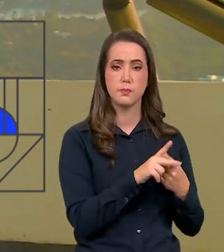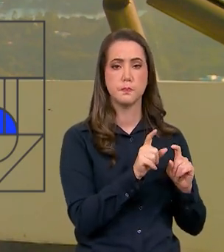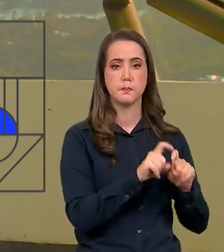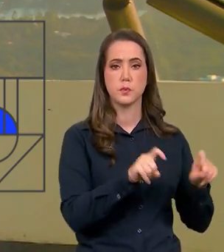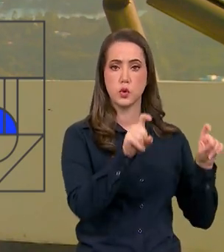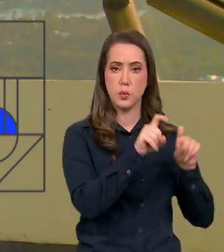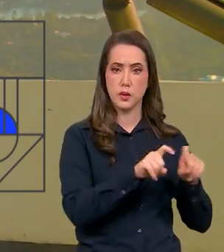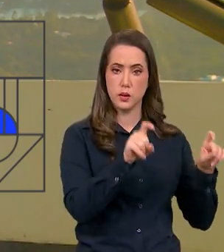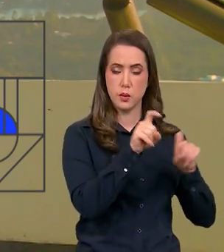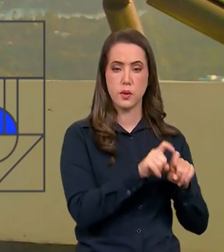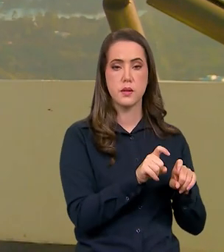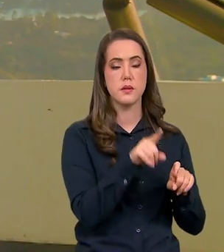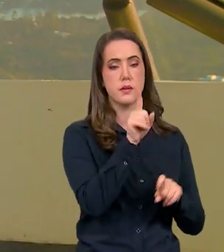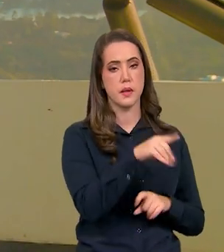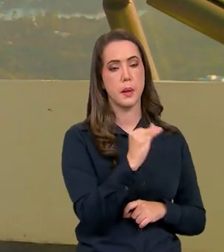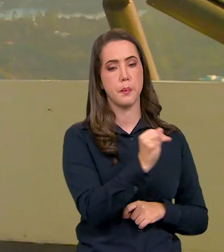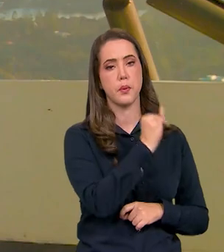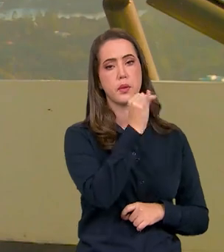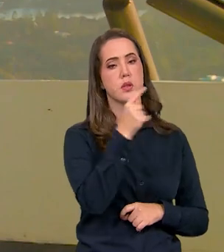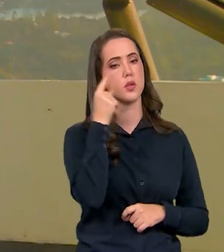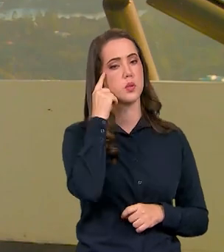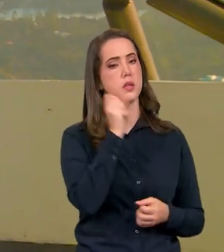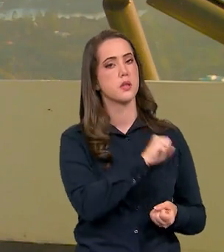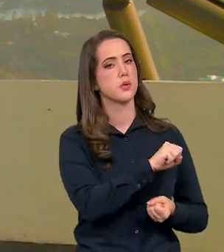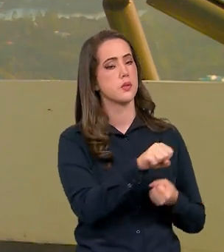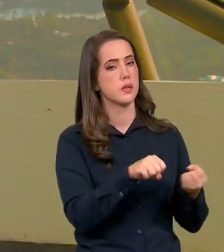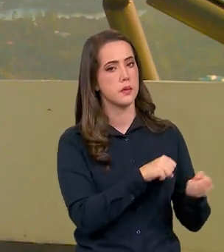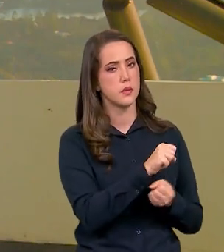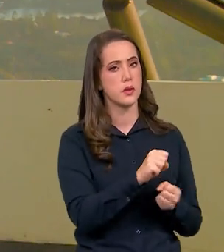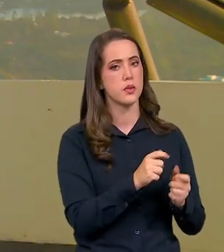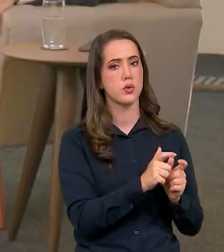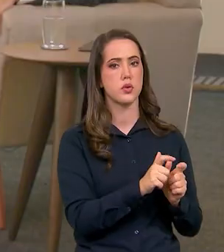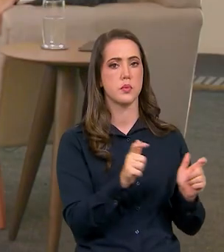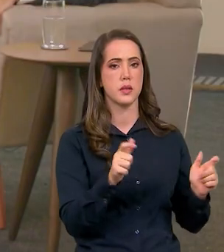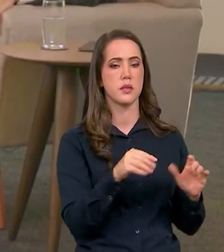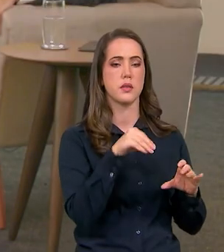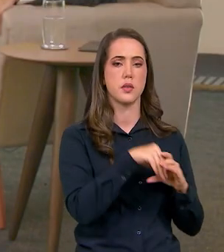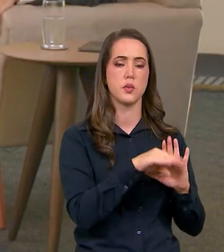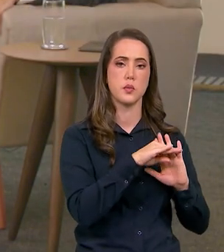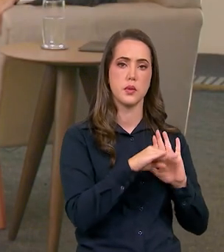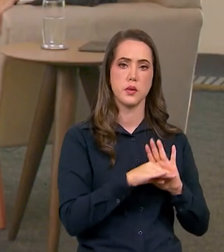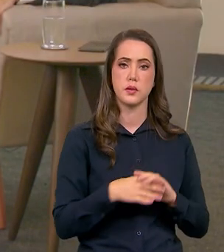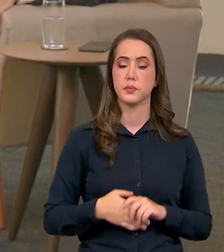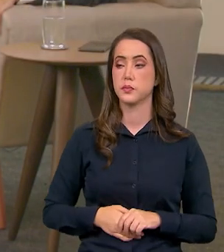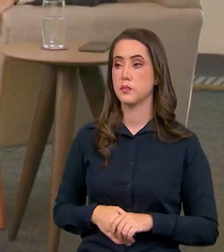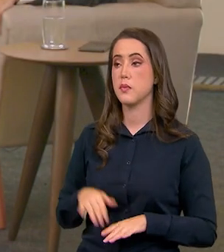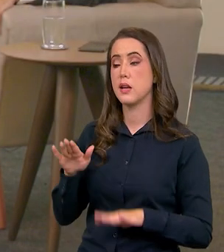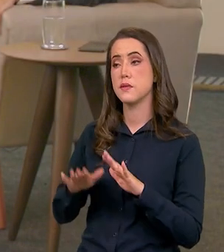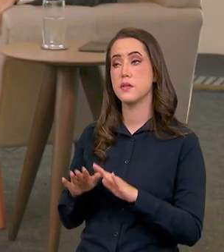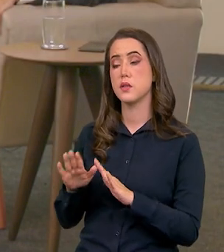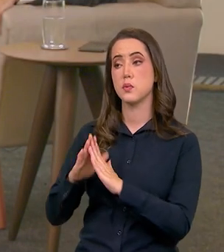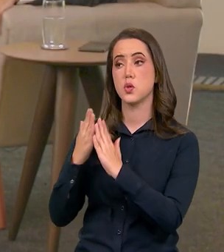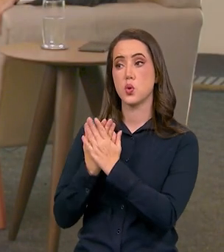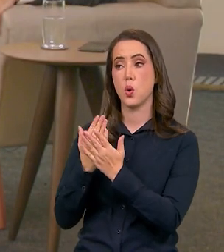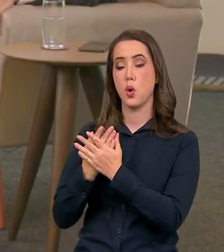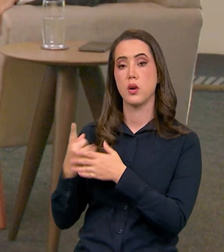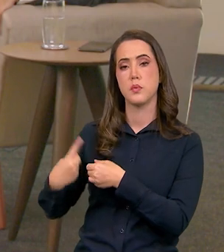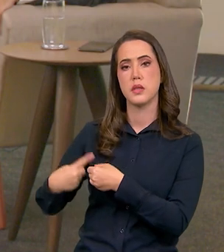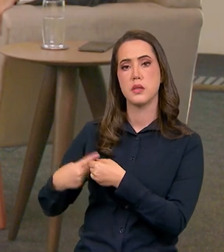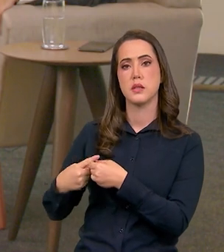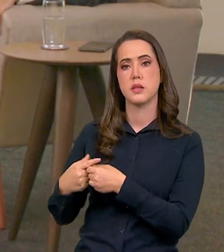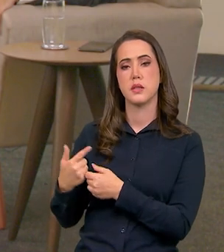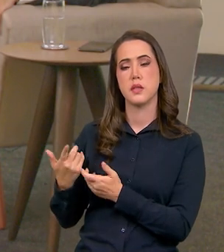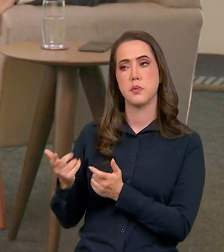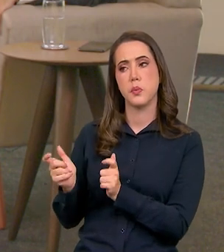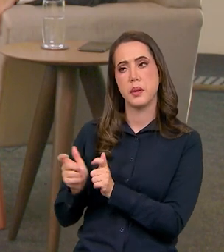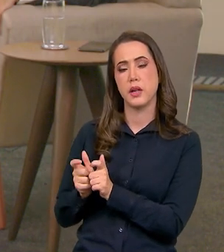é também muito importante do viés sustentável onde a gente abrange dentro do programa às vezes uma escola um município ali que não tinha